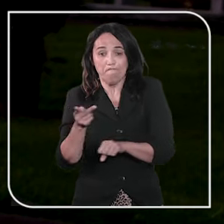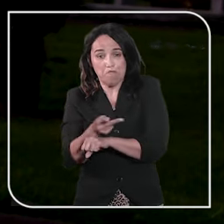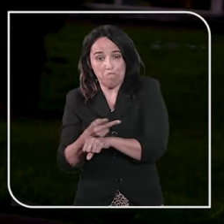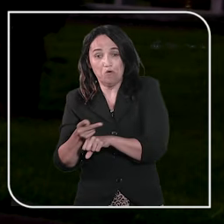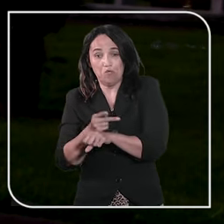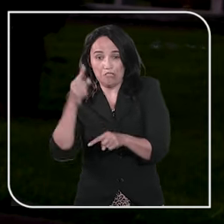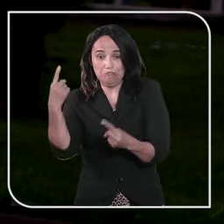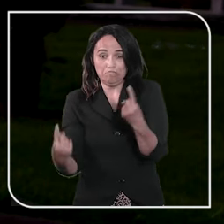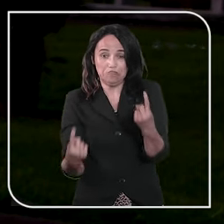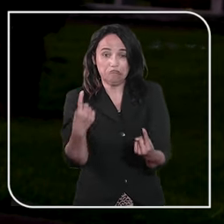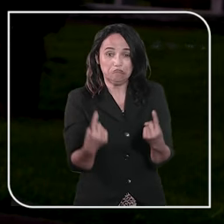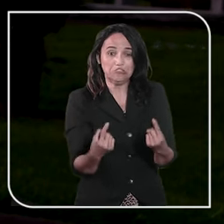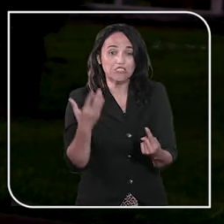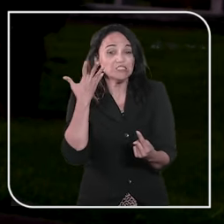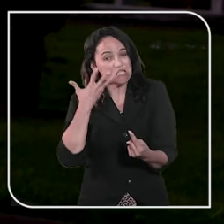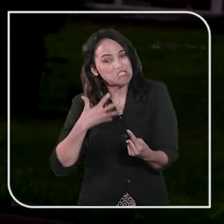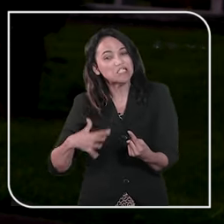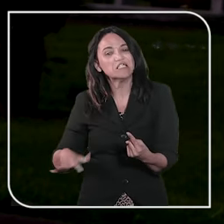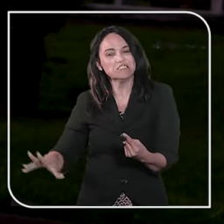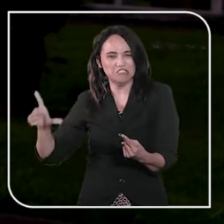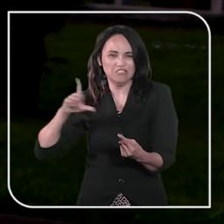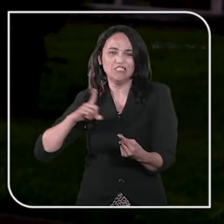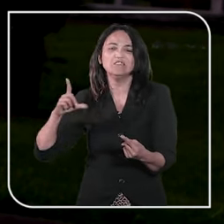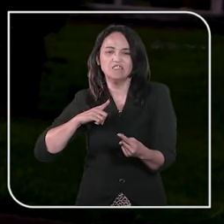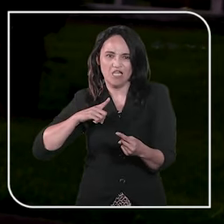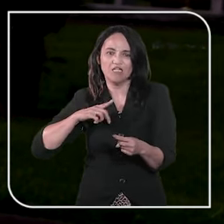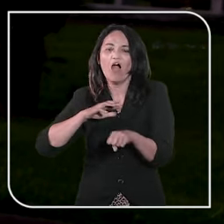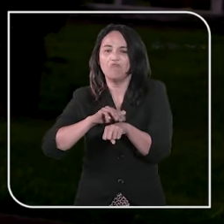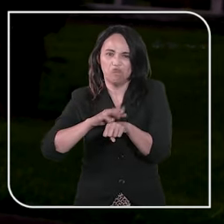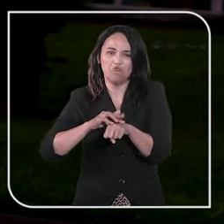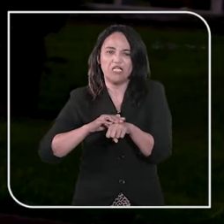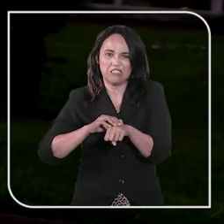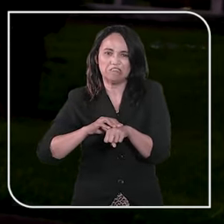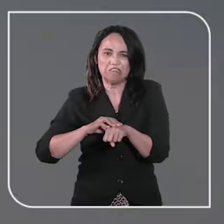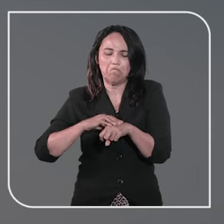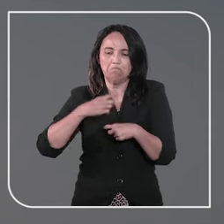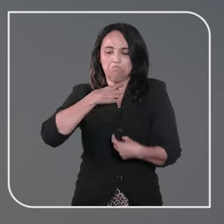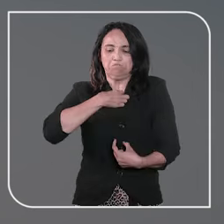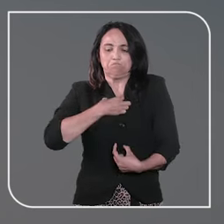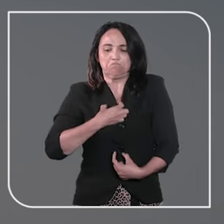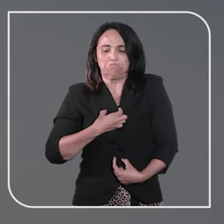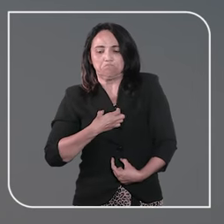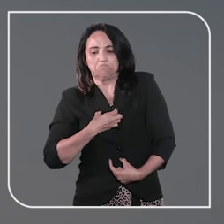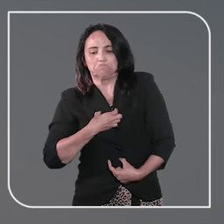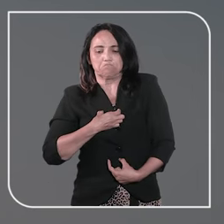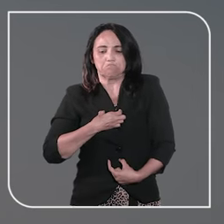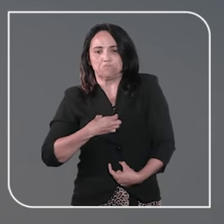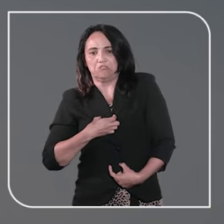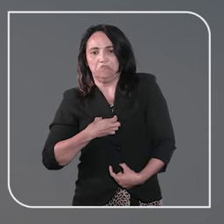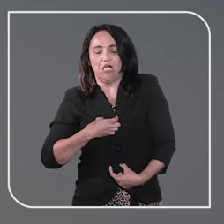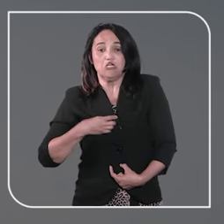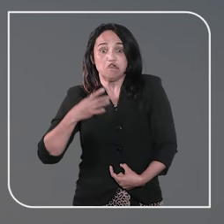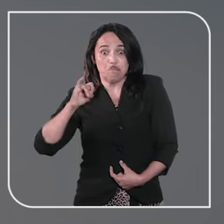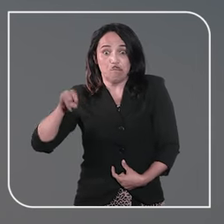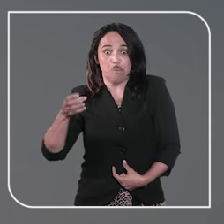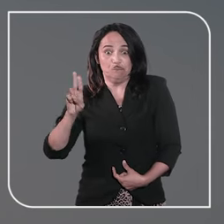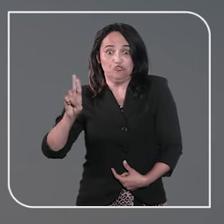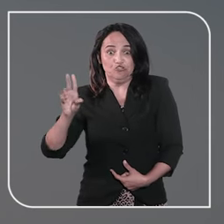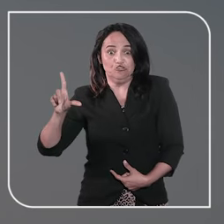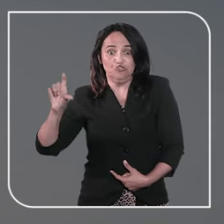famílias com crianças diagnosticadas com a atrofia muscular espinhal. Júlia, uma menina de três anos,